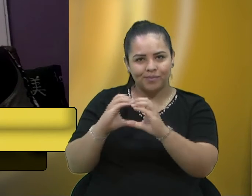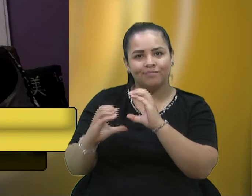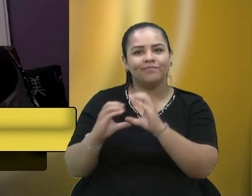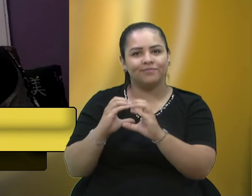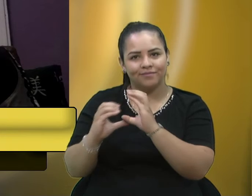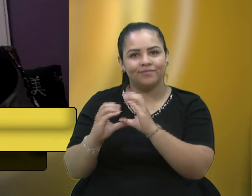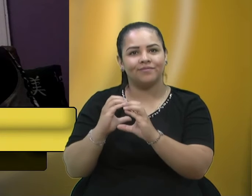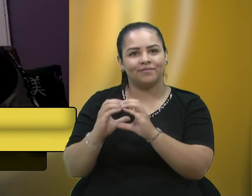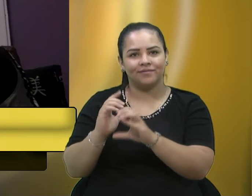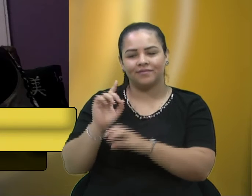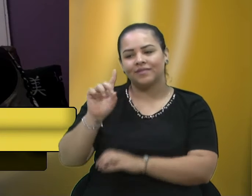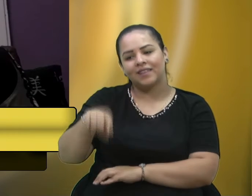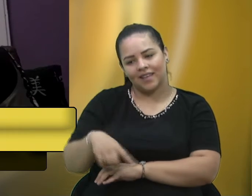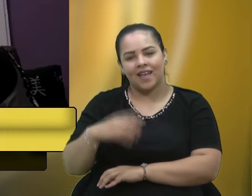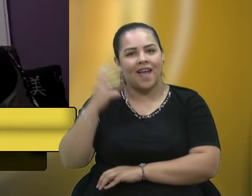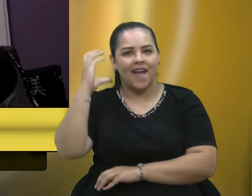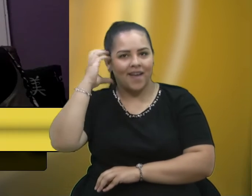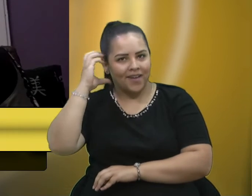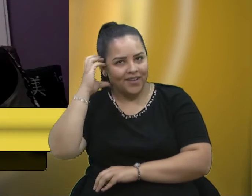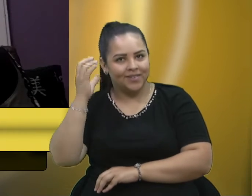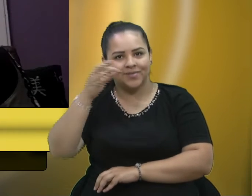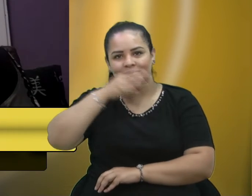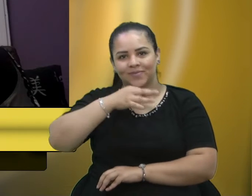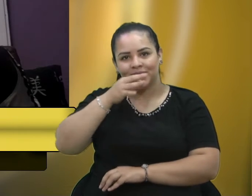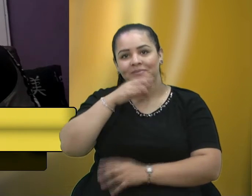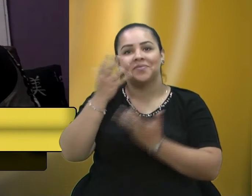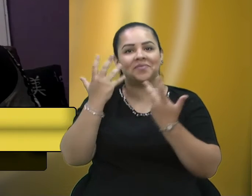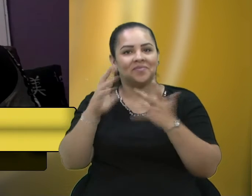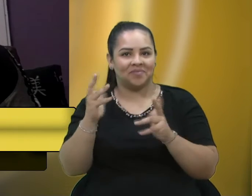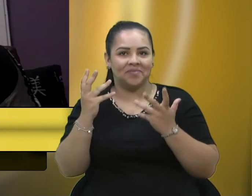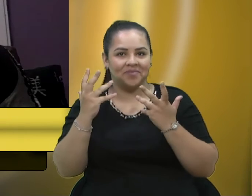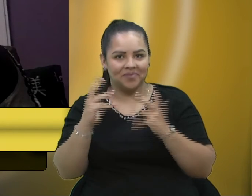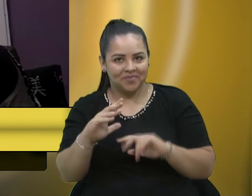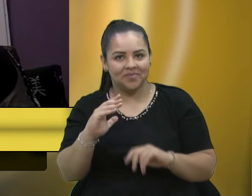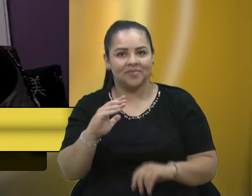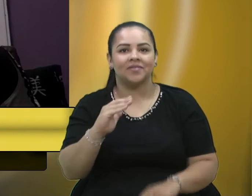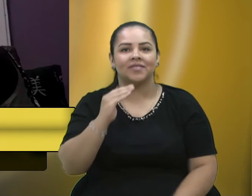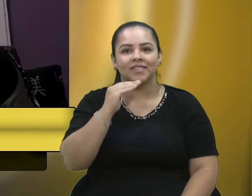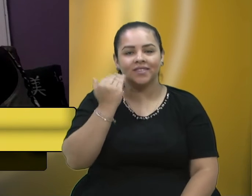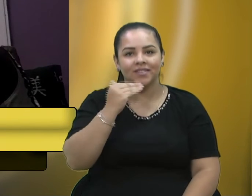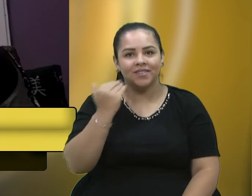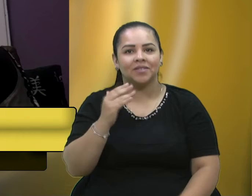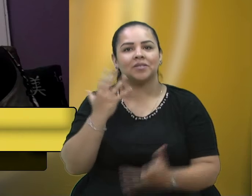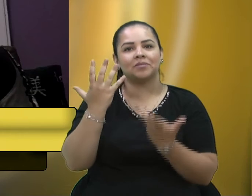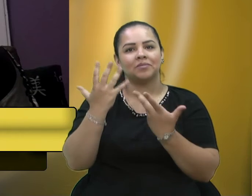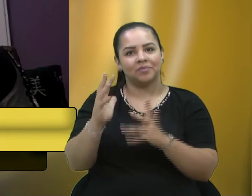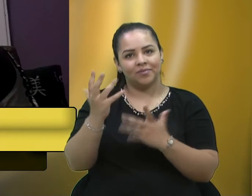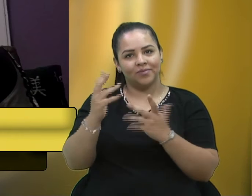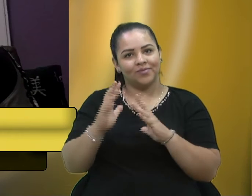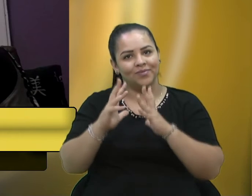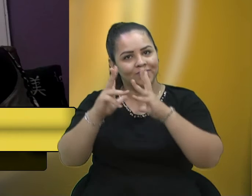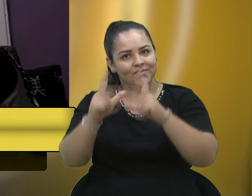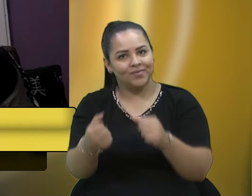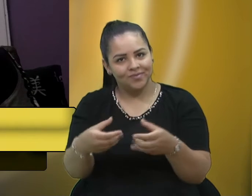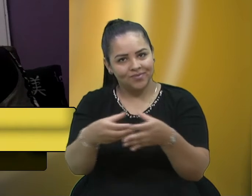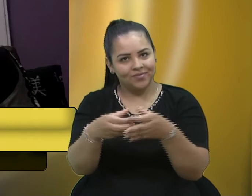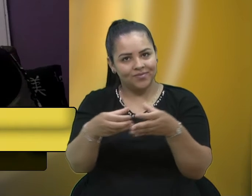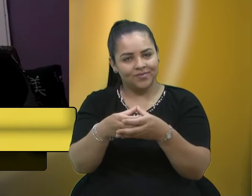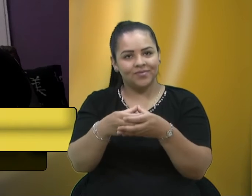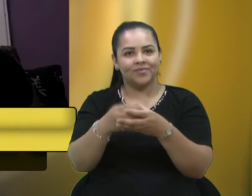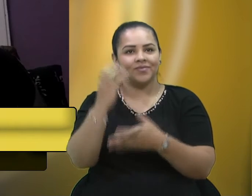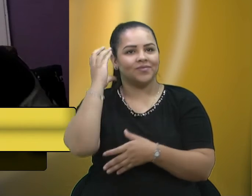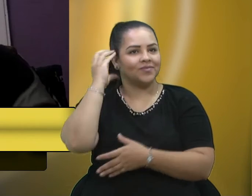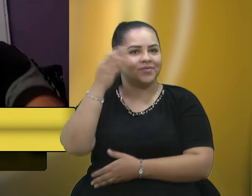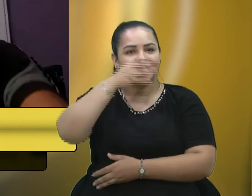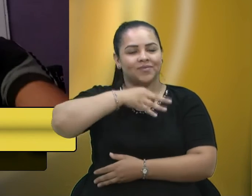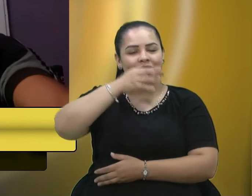Rádio Caxias. Parabéns, Marisol, e parabenizo toda a equipe da Rádio Caxias. Sucesso a